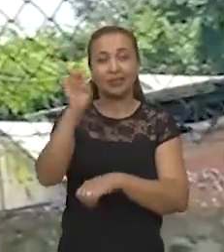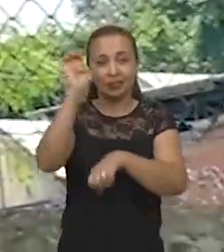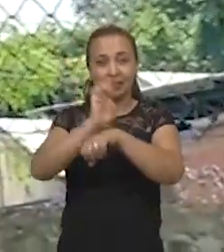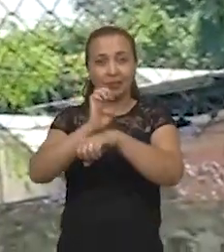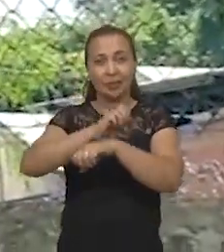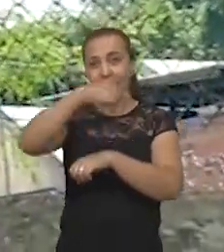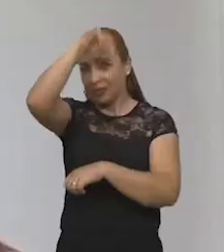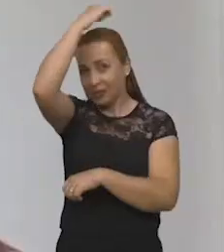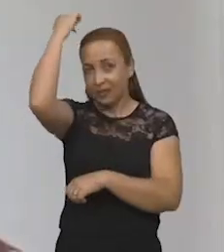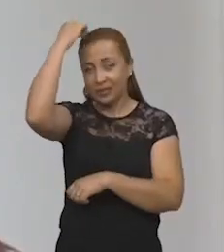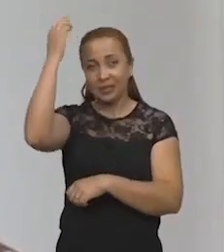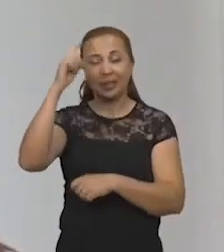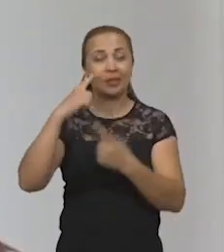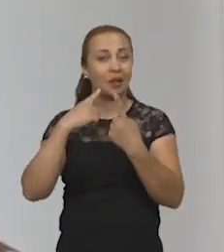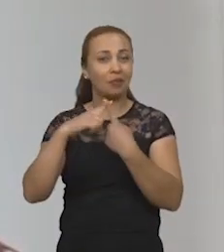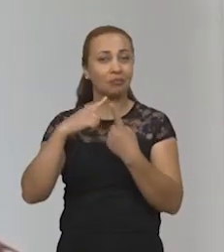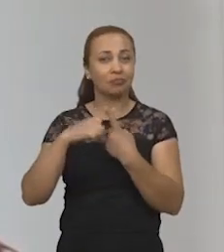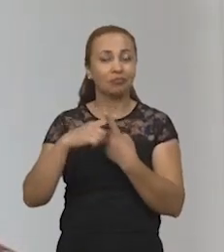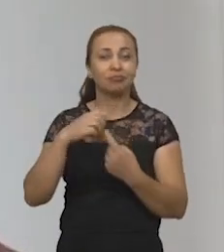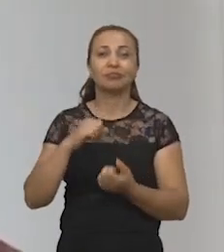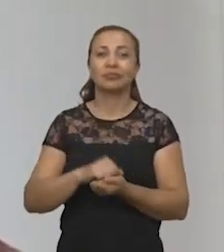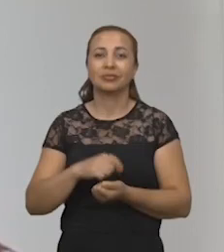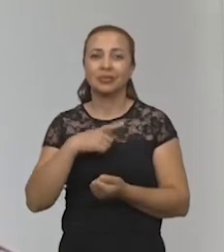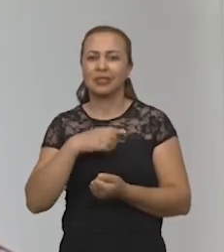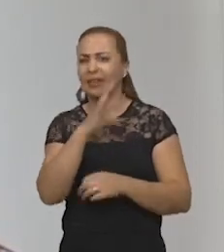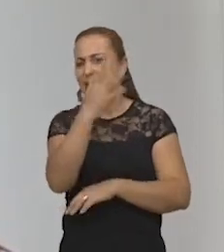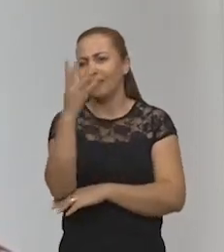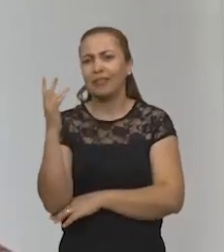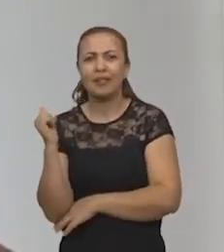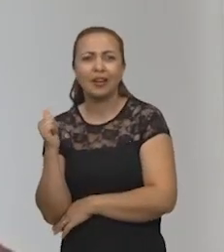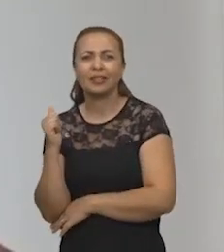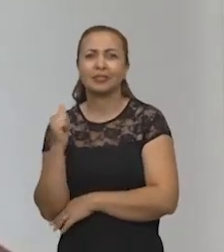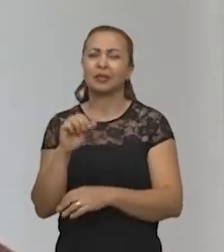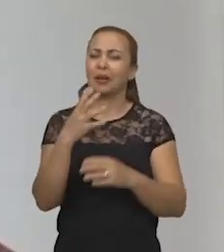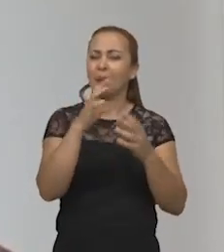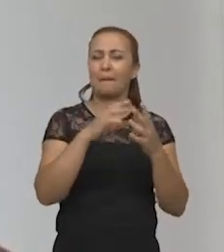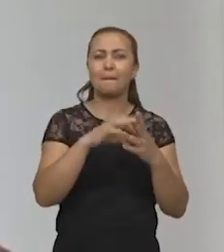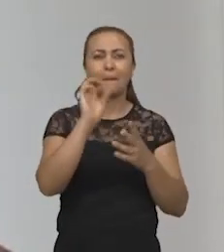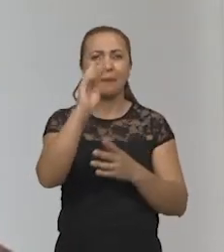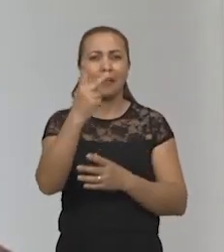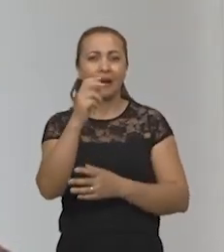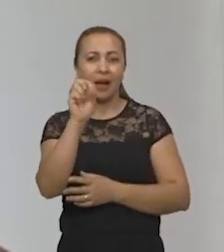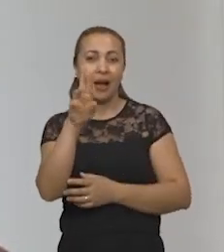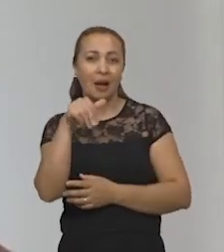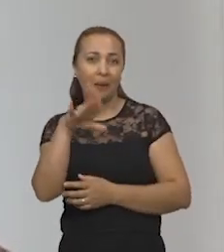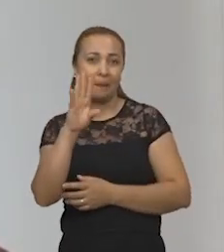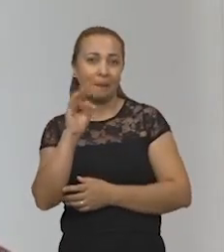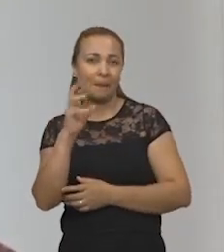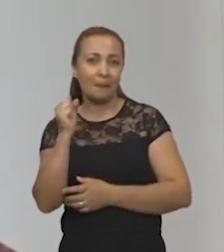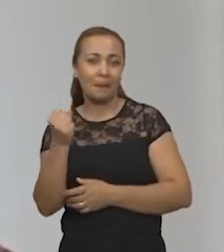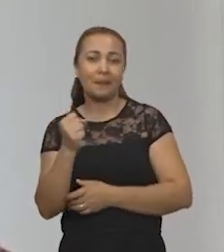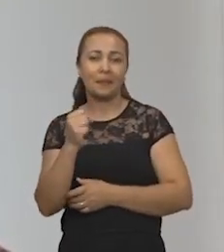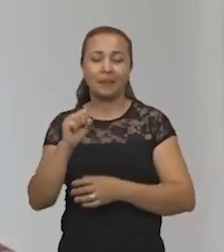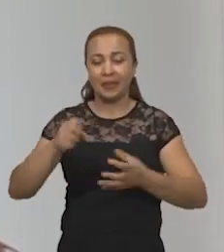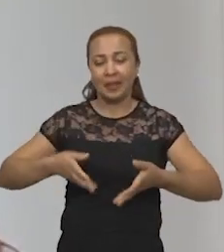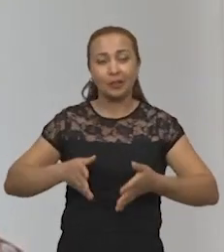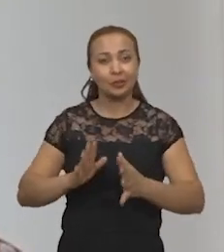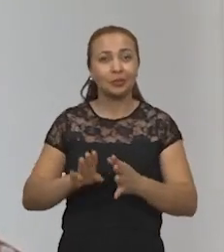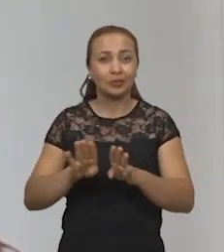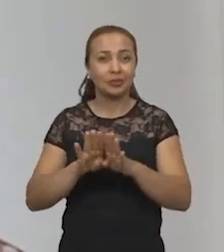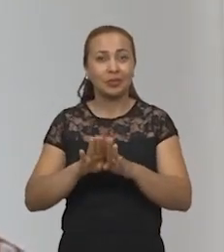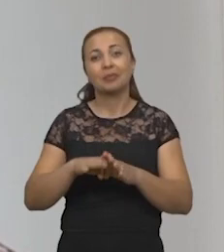contendo mais de 100 espécies, arboras, arbustivas, trepadeiras e herbáceas nativas e exóticas.